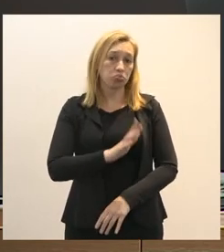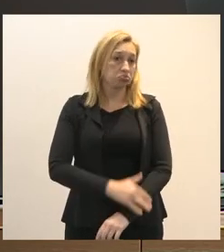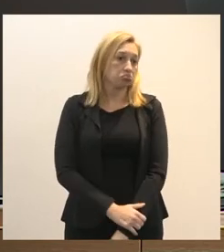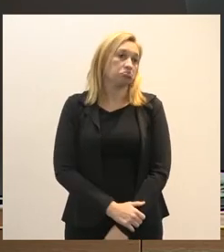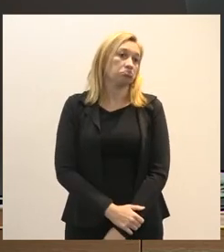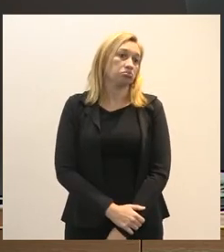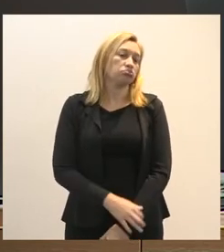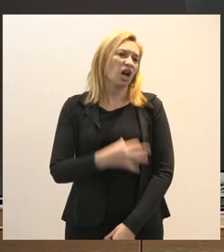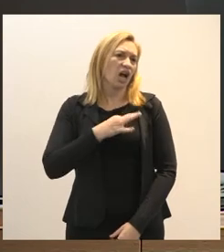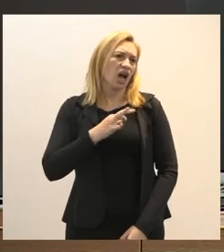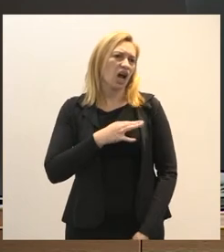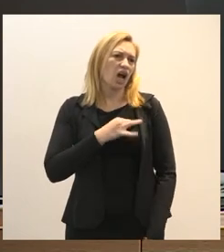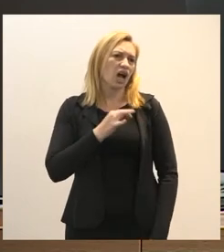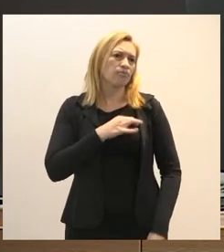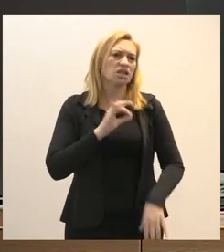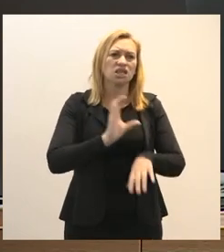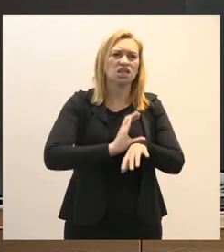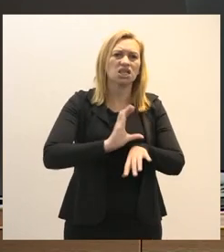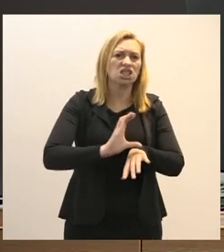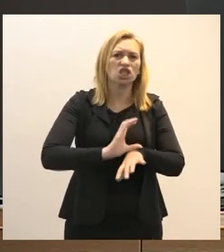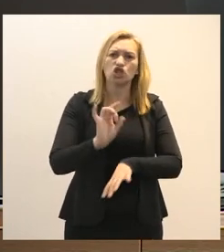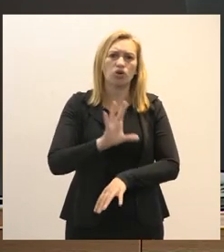camisa cinza aí de manga comprida